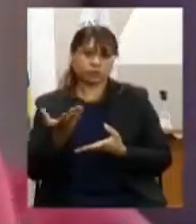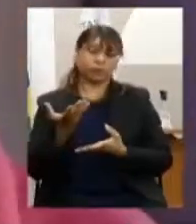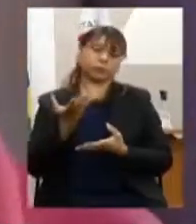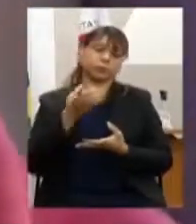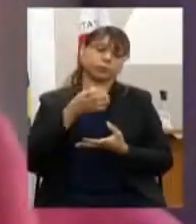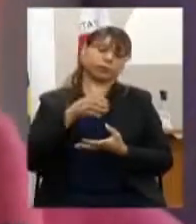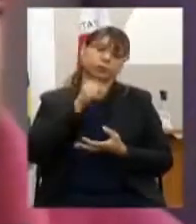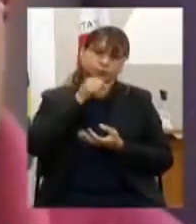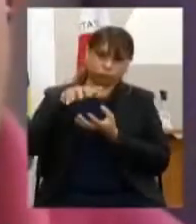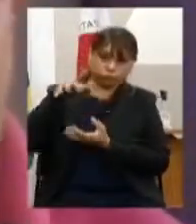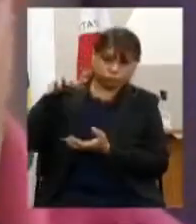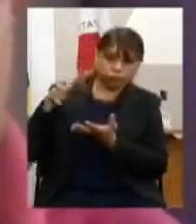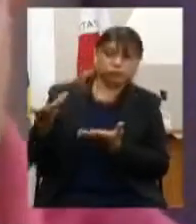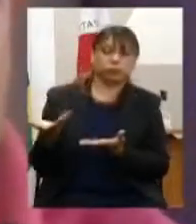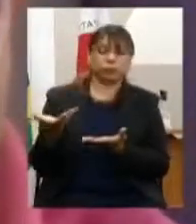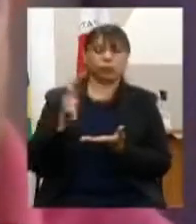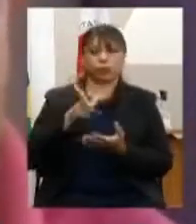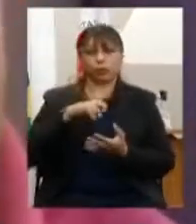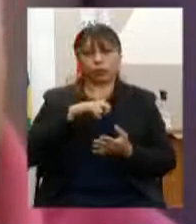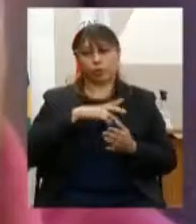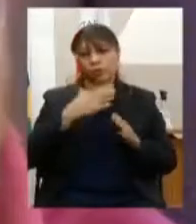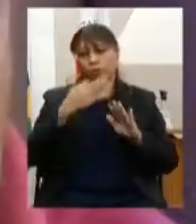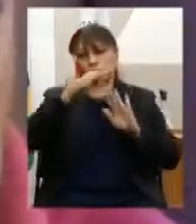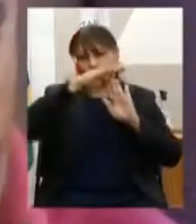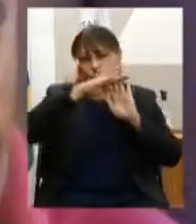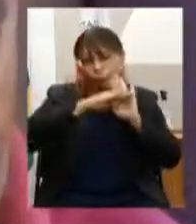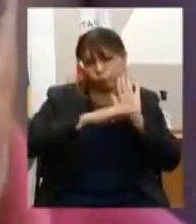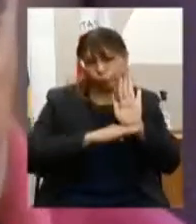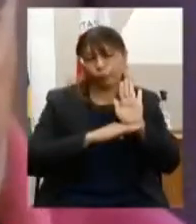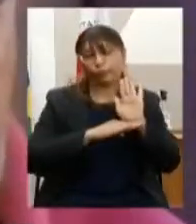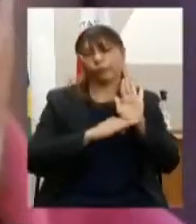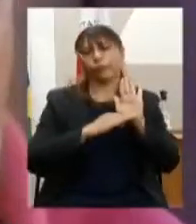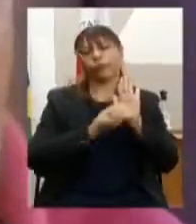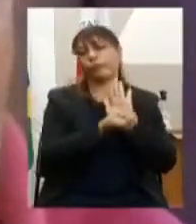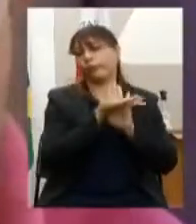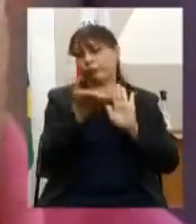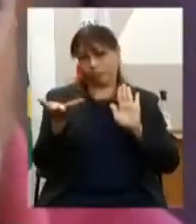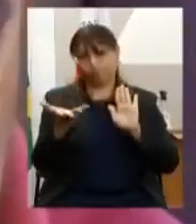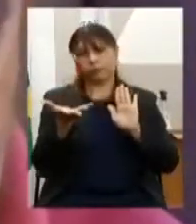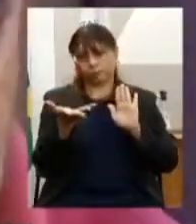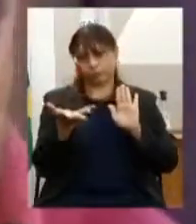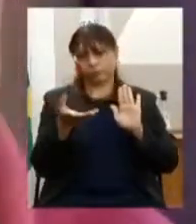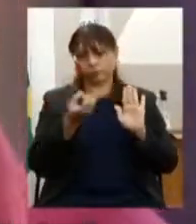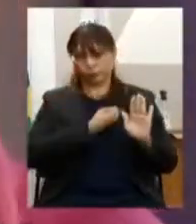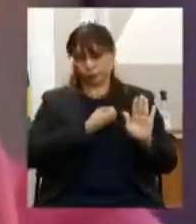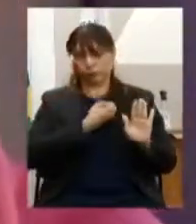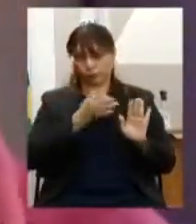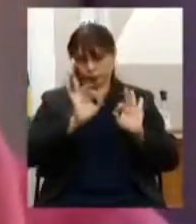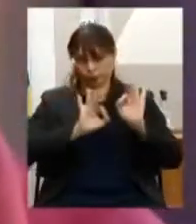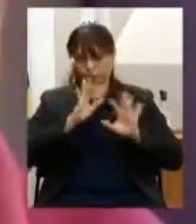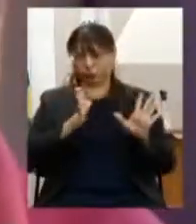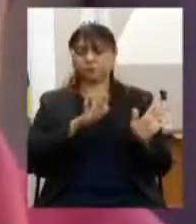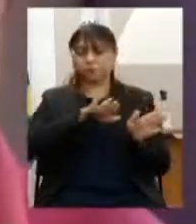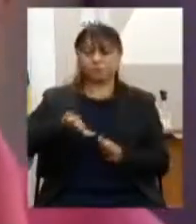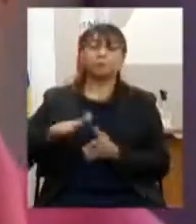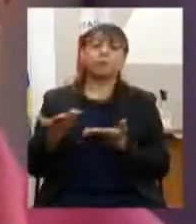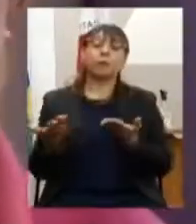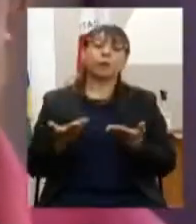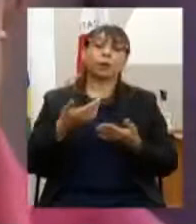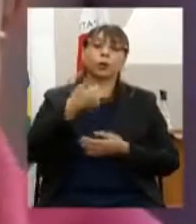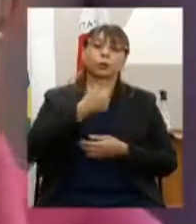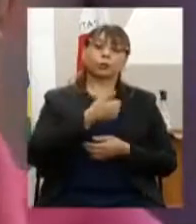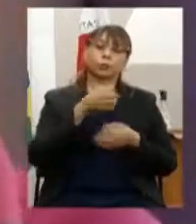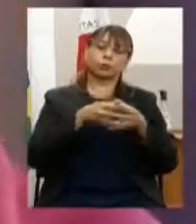essas ações estão contemplando. E vamos às sugestões. Subgrupo 1,